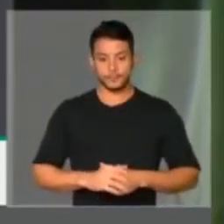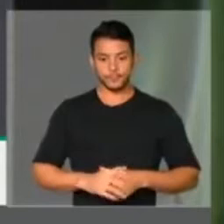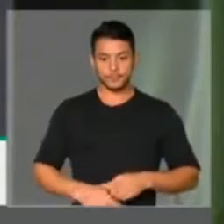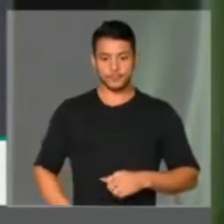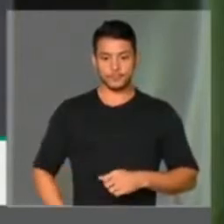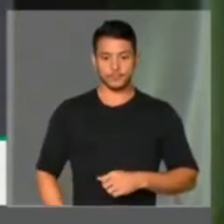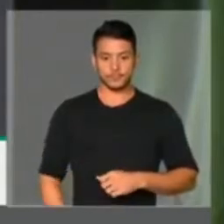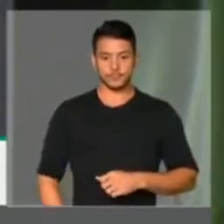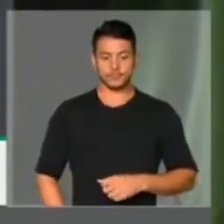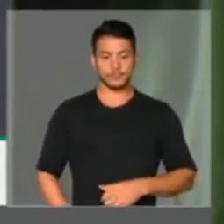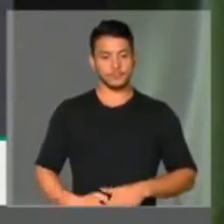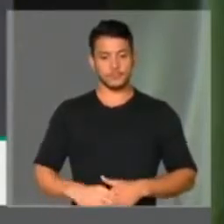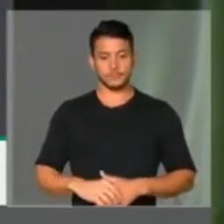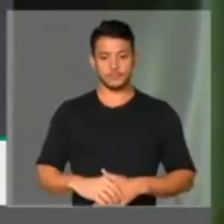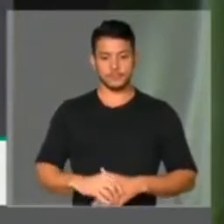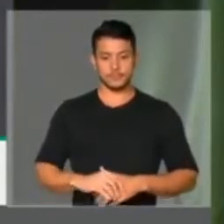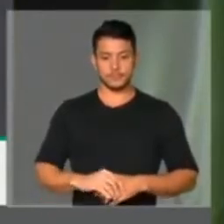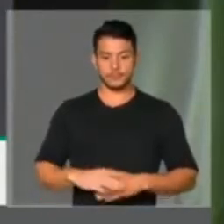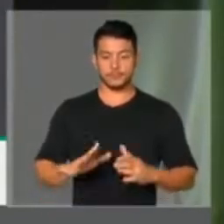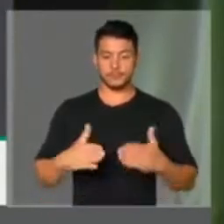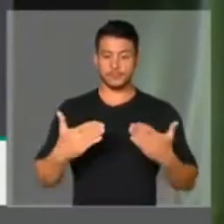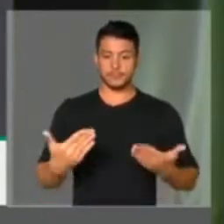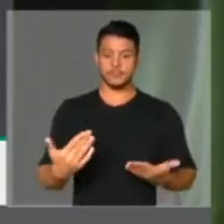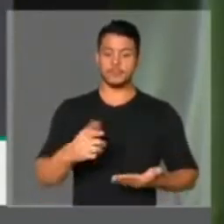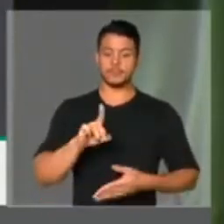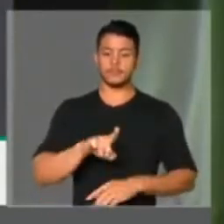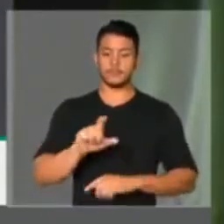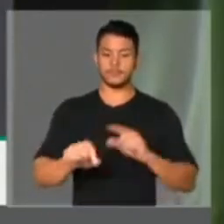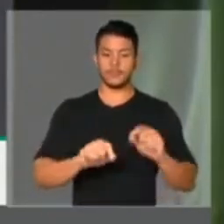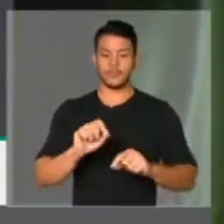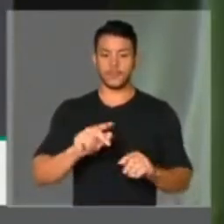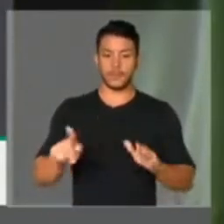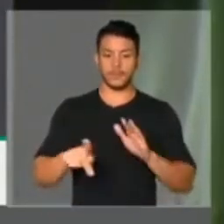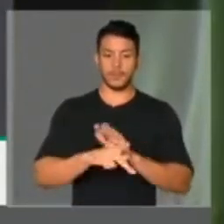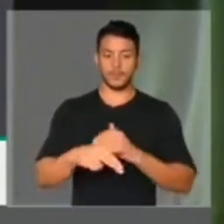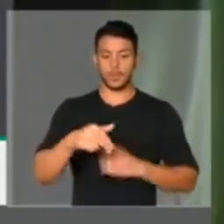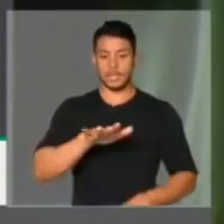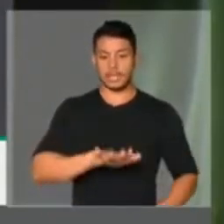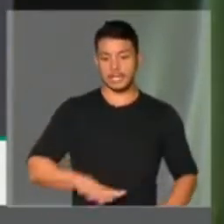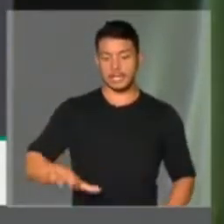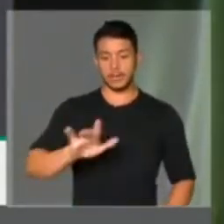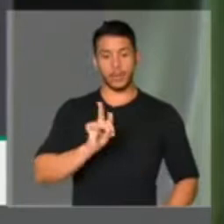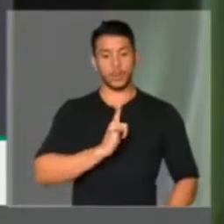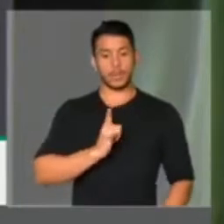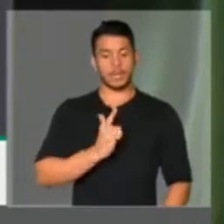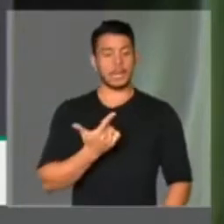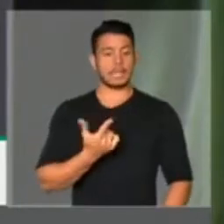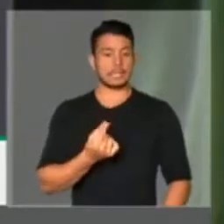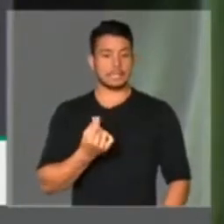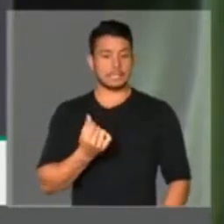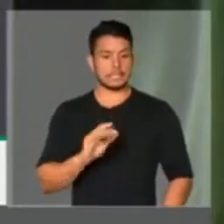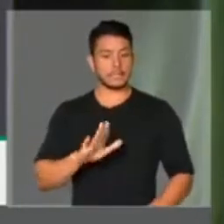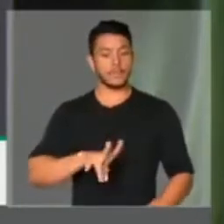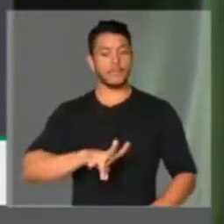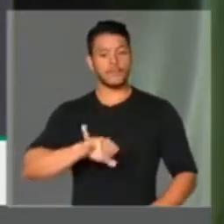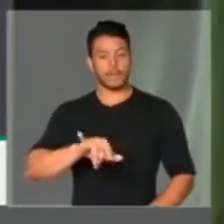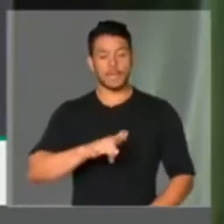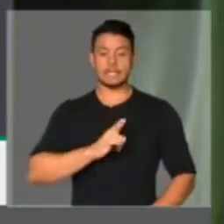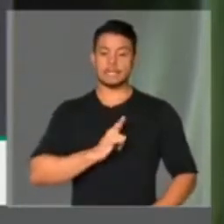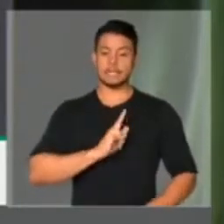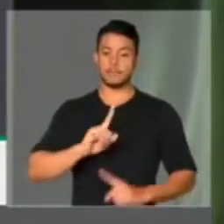tantas rotas internacionais quanto as rotas nacionais é onde dá lucro e eles vão entrar com a